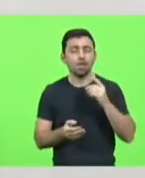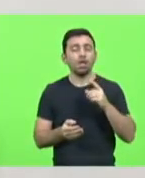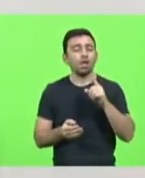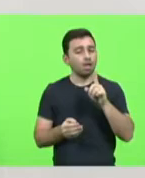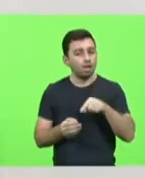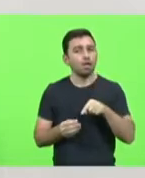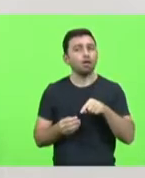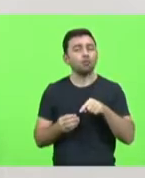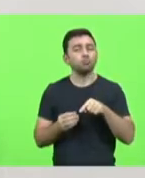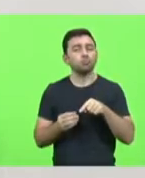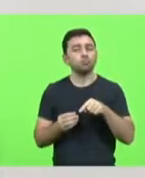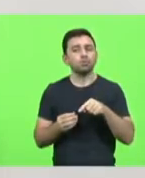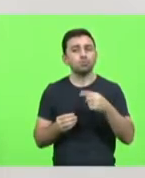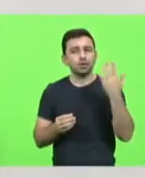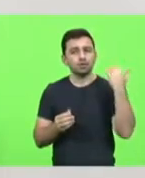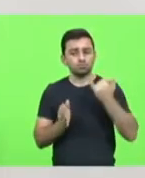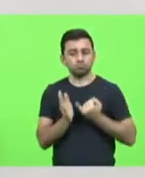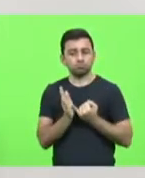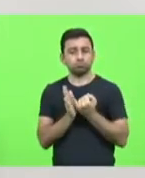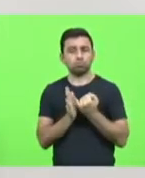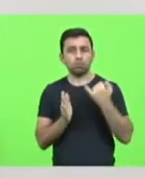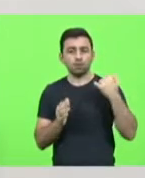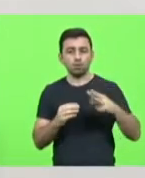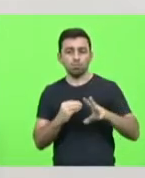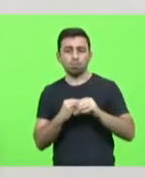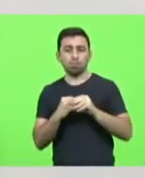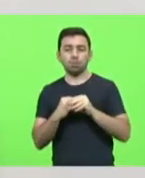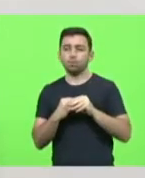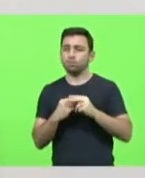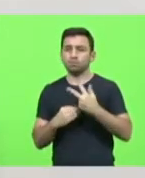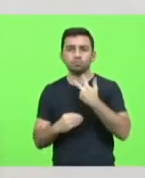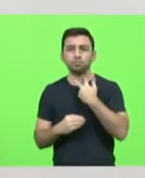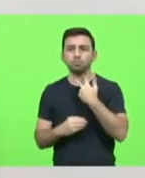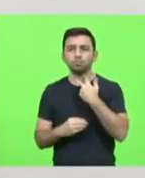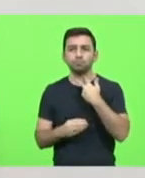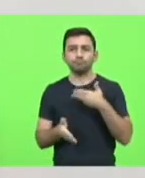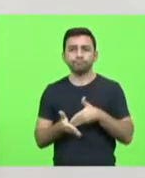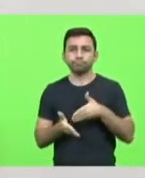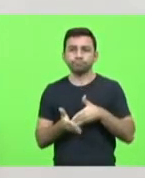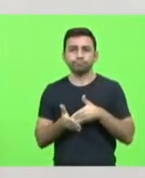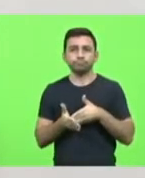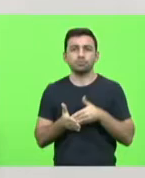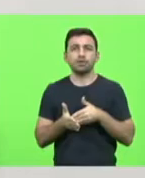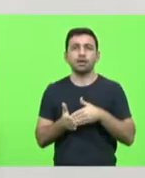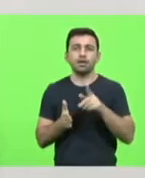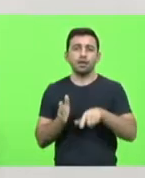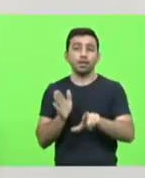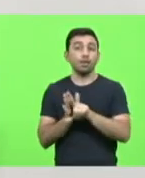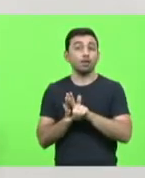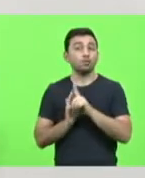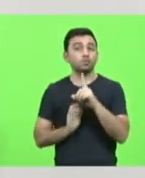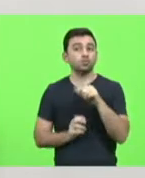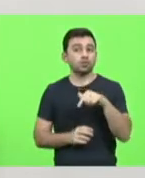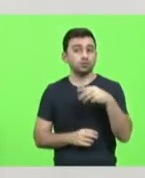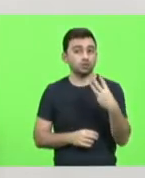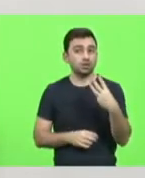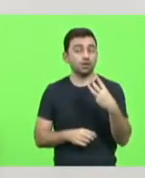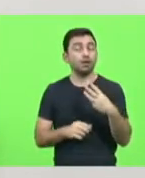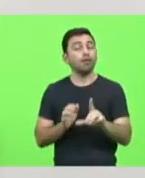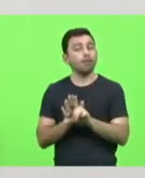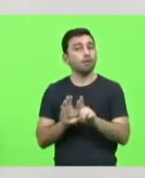da inflação do período. Nós estamos falando da Lei 173, Lei Federal,